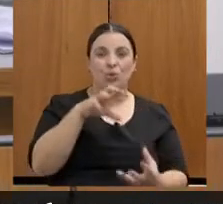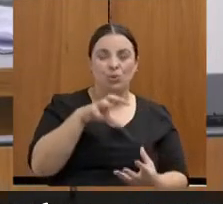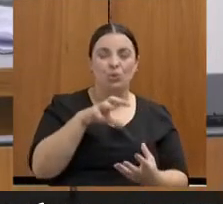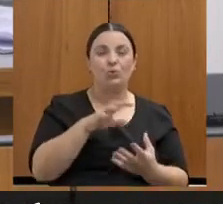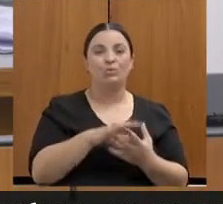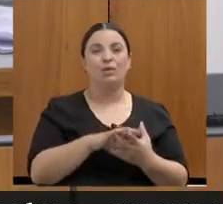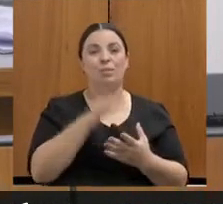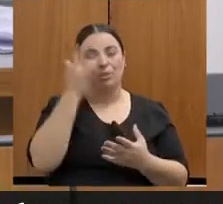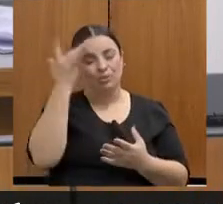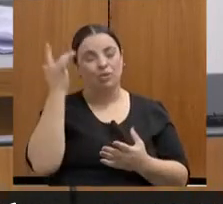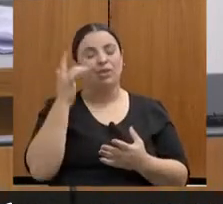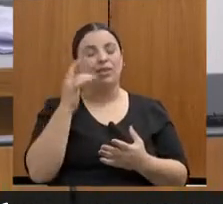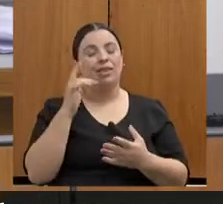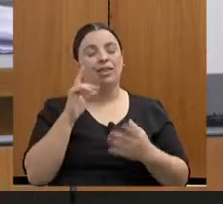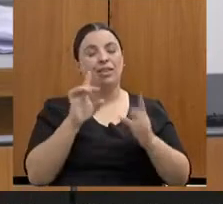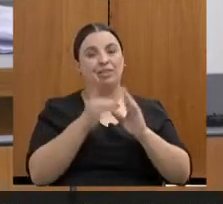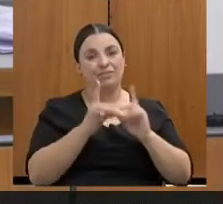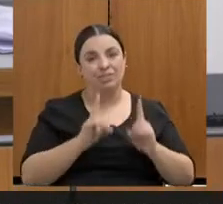intolerância.